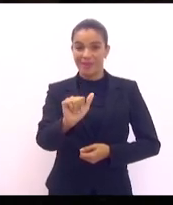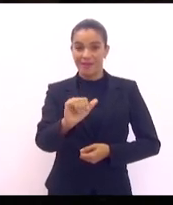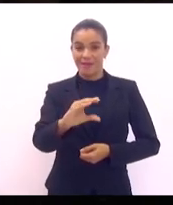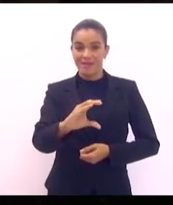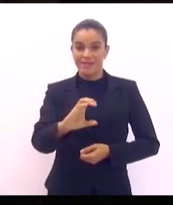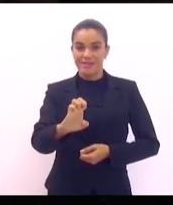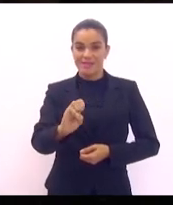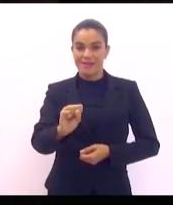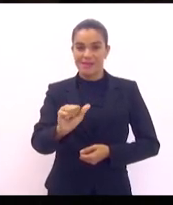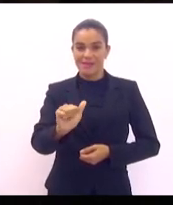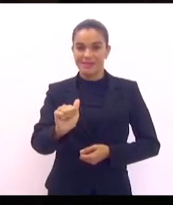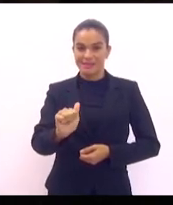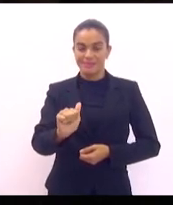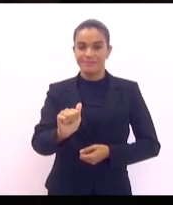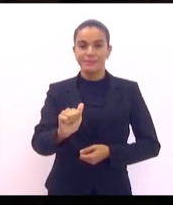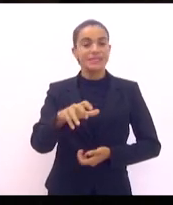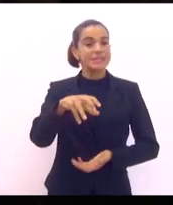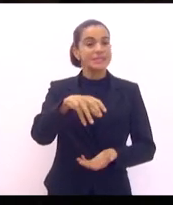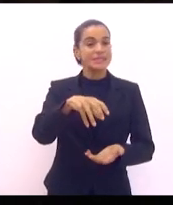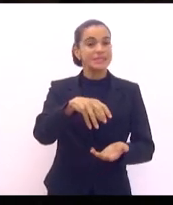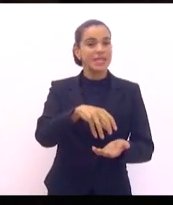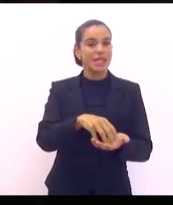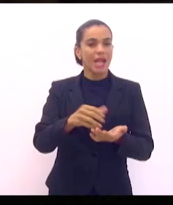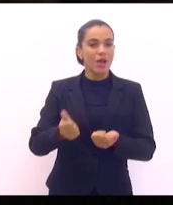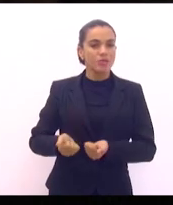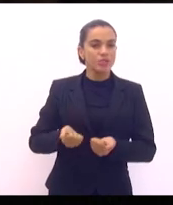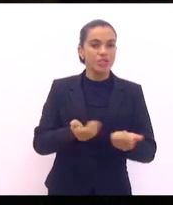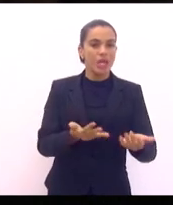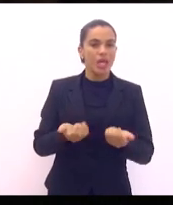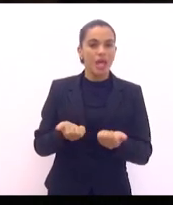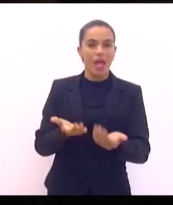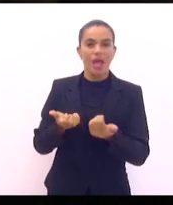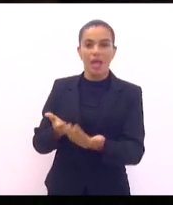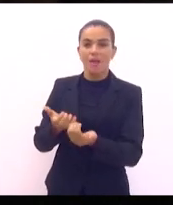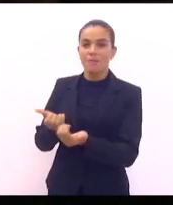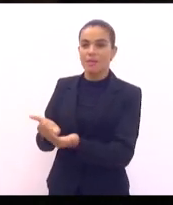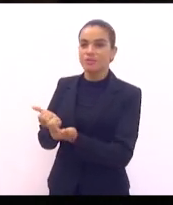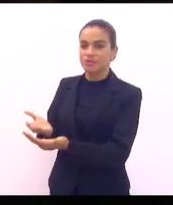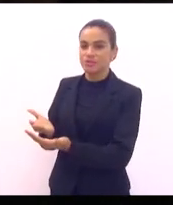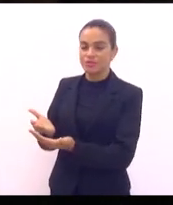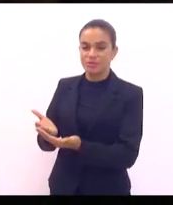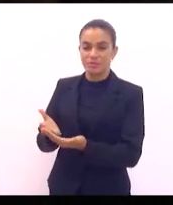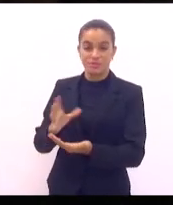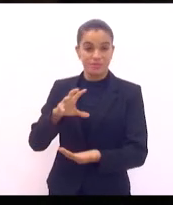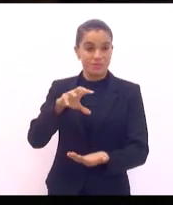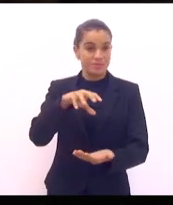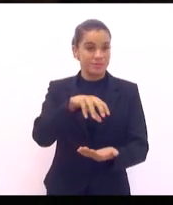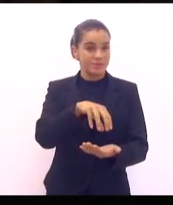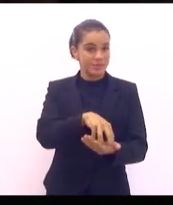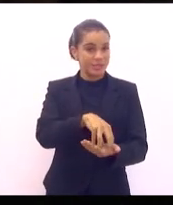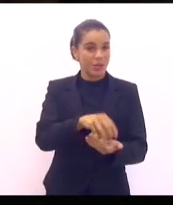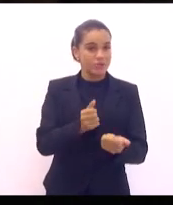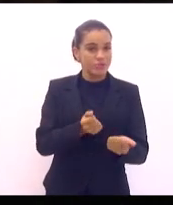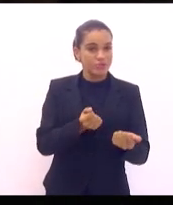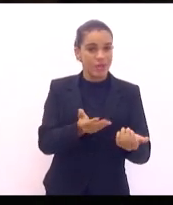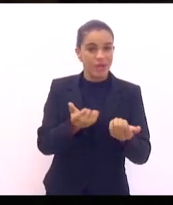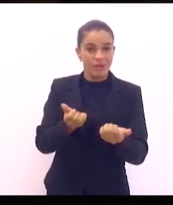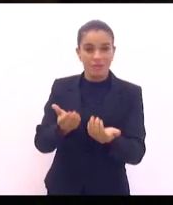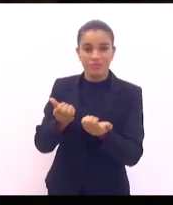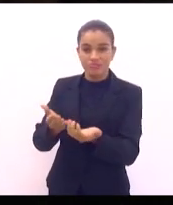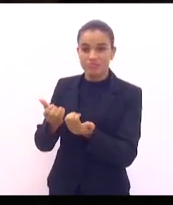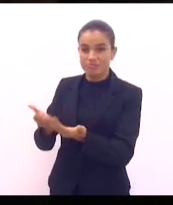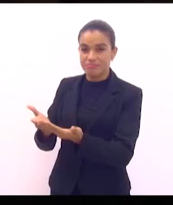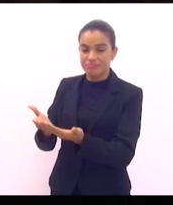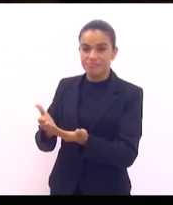Val Central de abastecimentos. A central de abastecimentos. Eu vou colocar